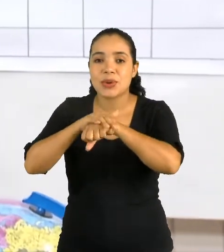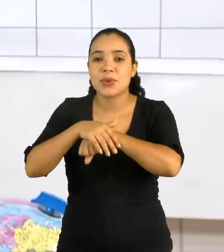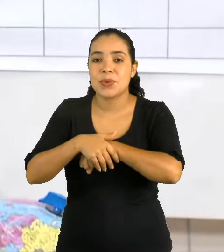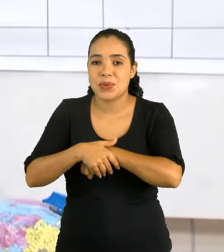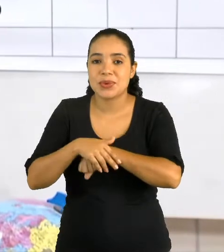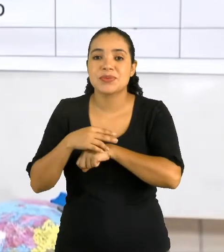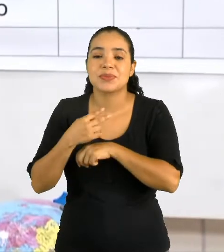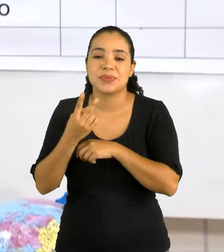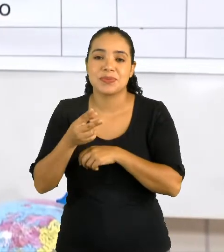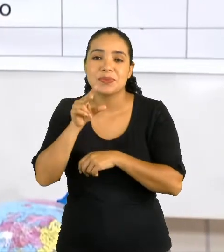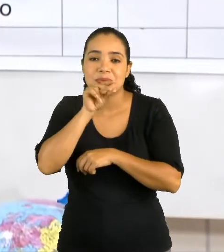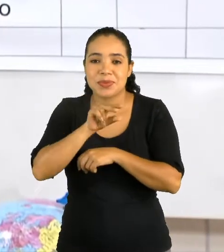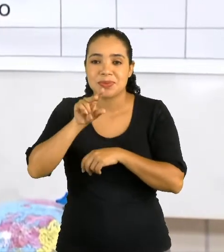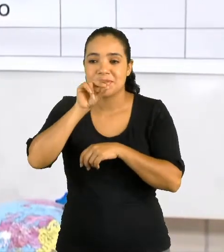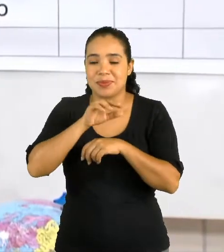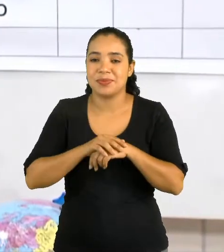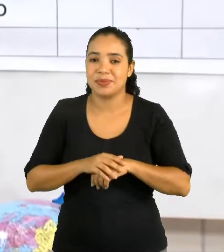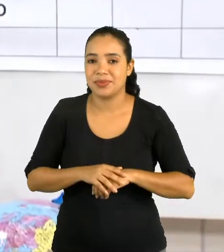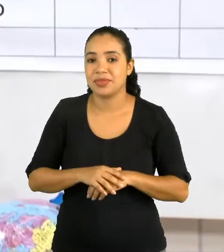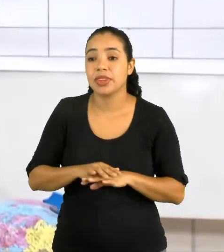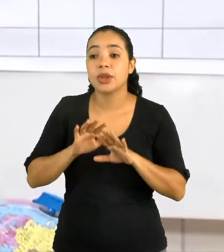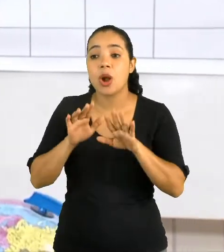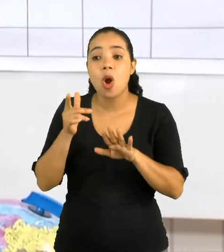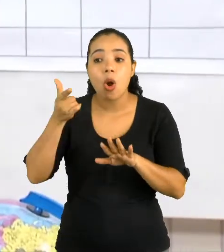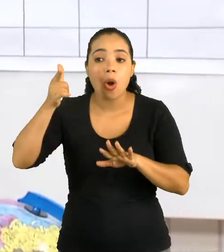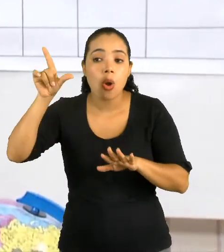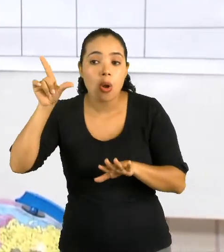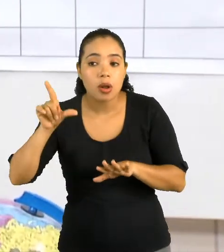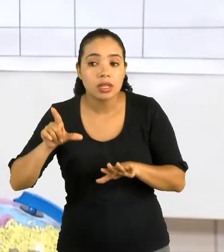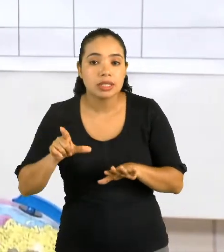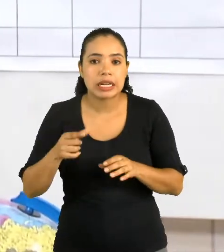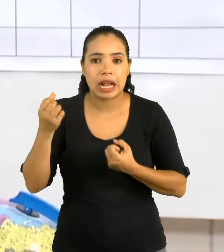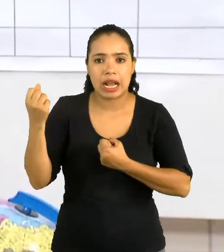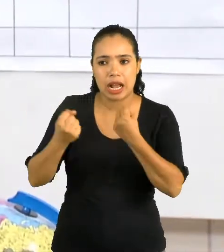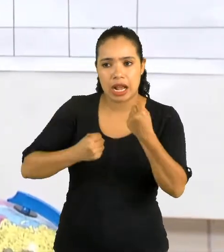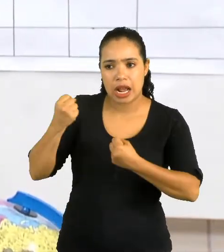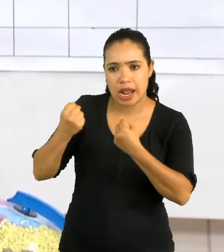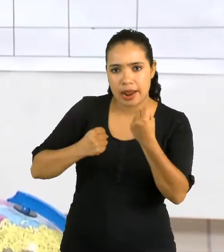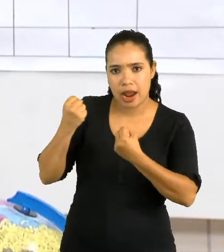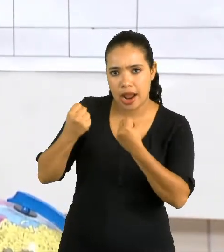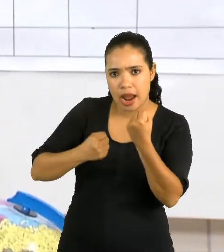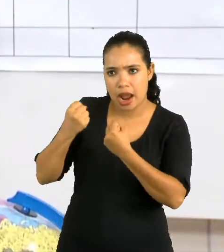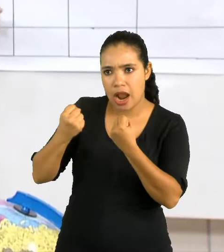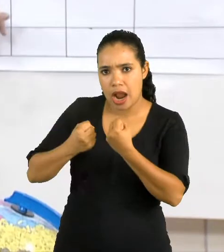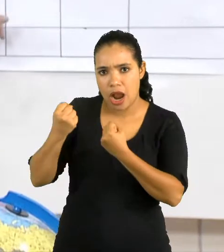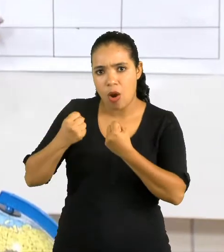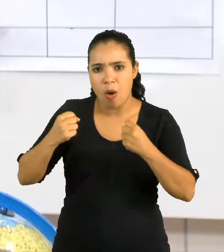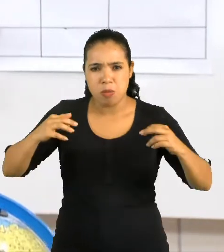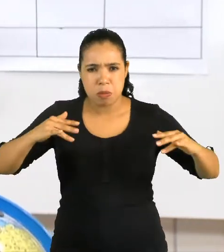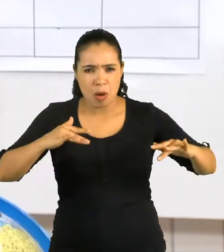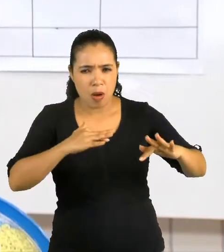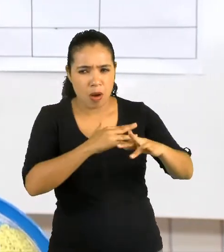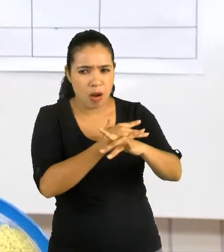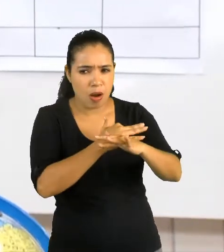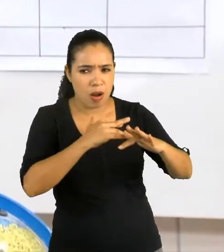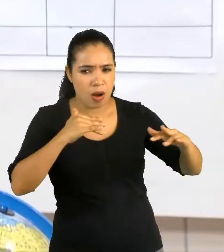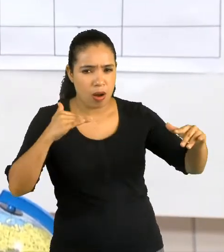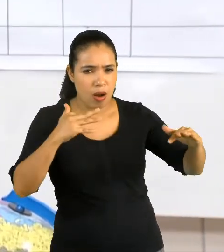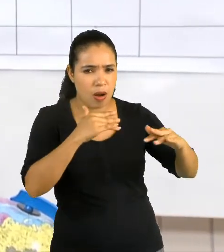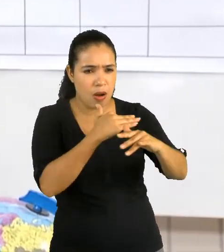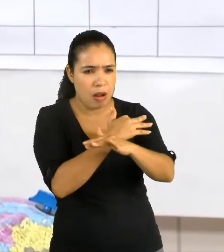Mais um som. Ah, som de carros. De trânsito.